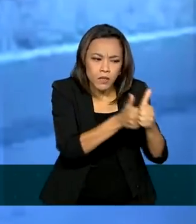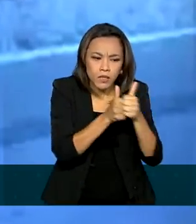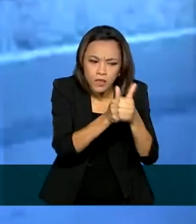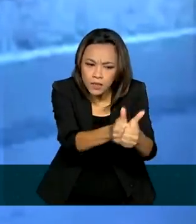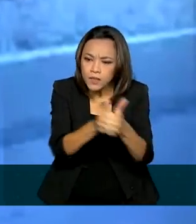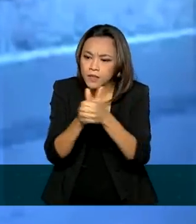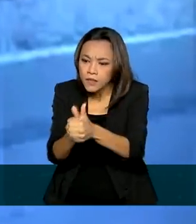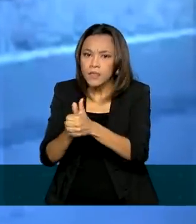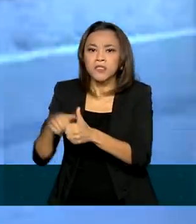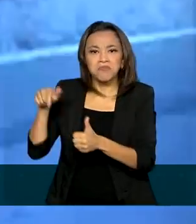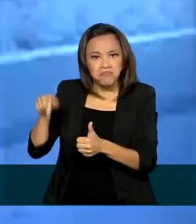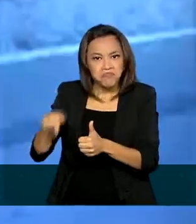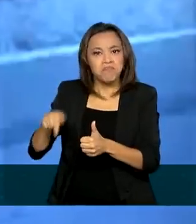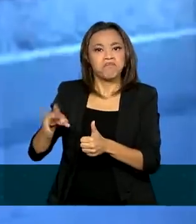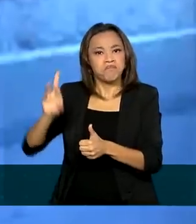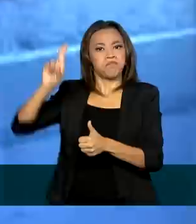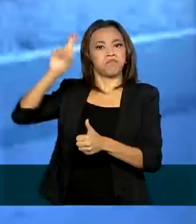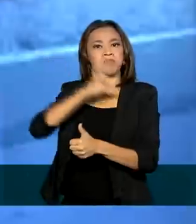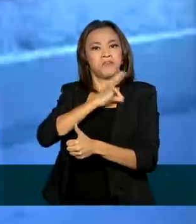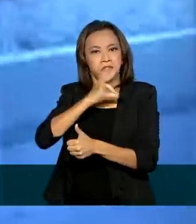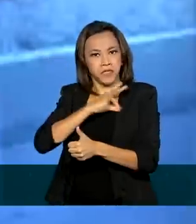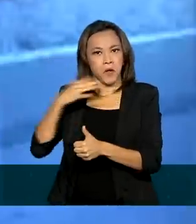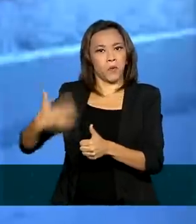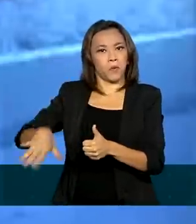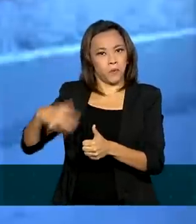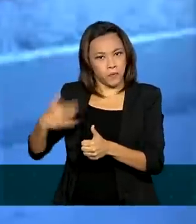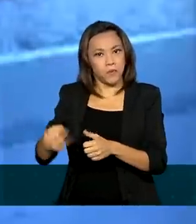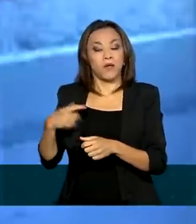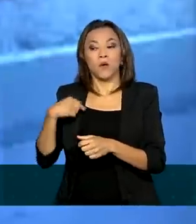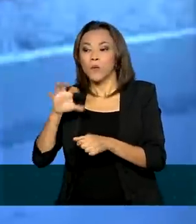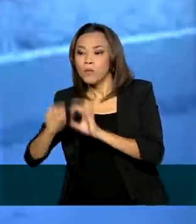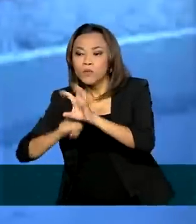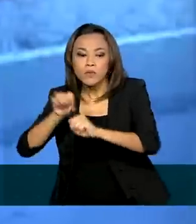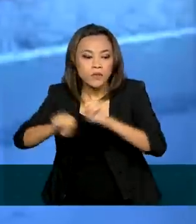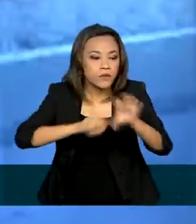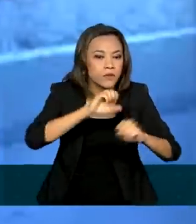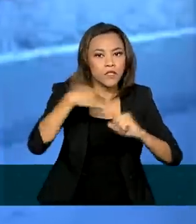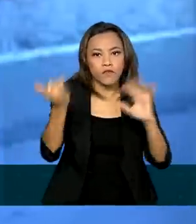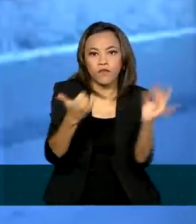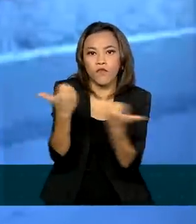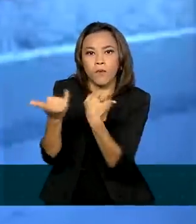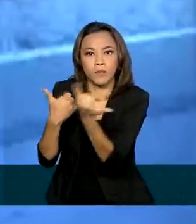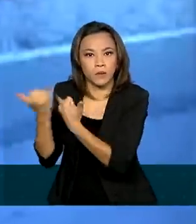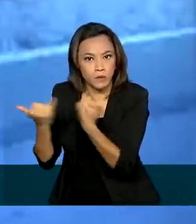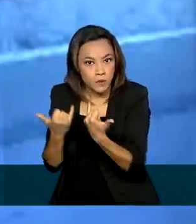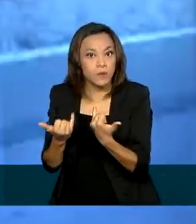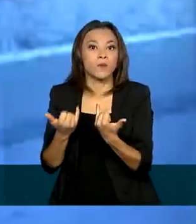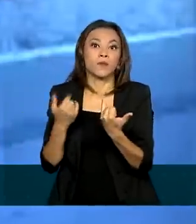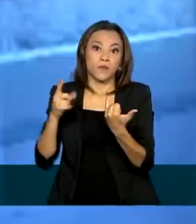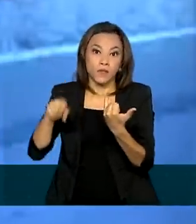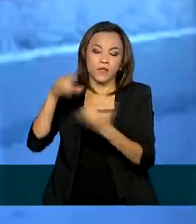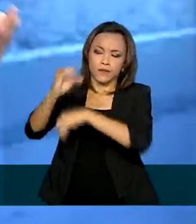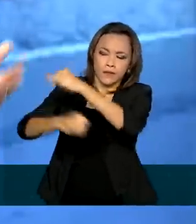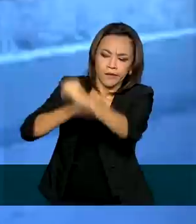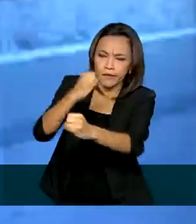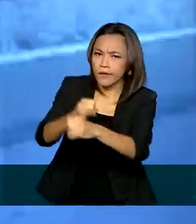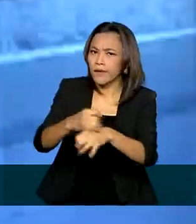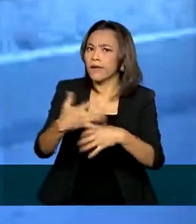Polícia Federal tem feito, buscando colher informações junto a operadoras de internet,